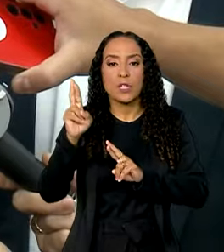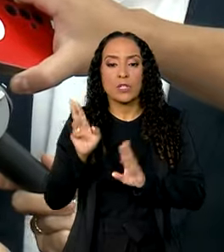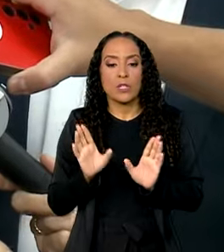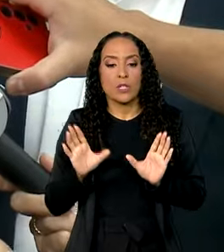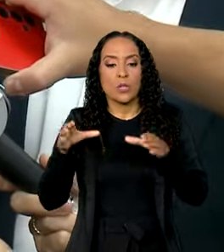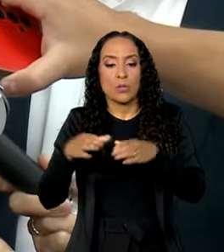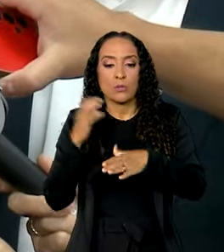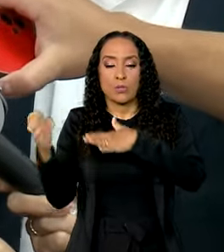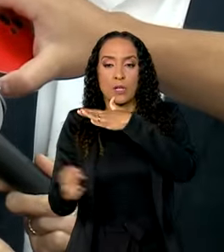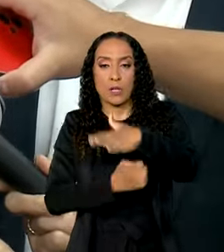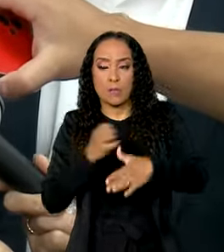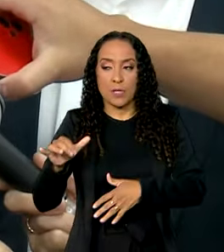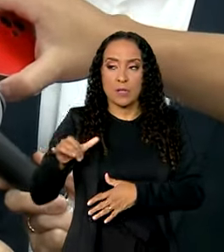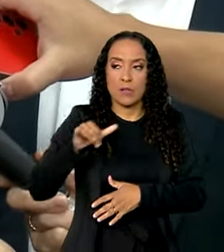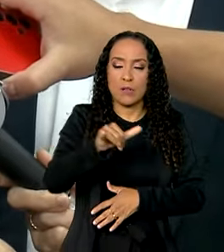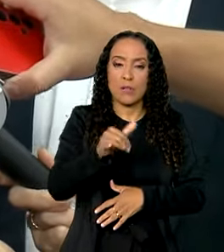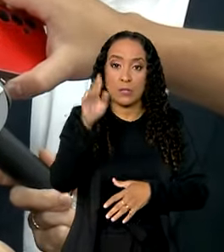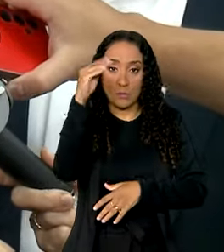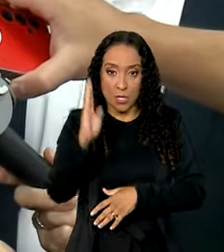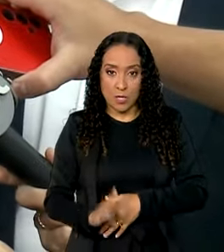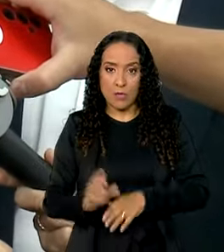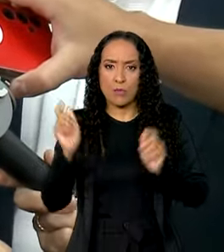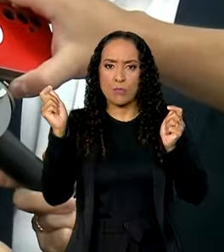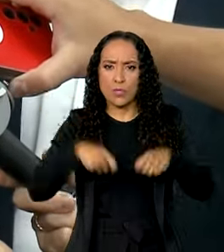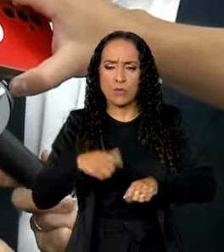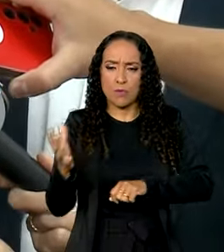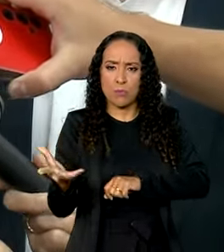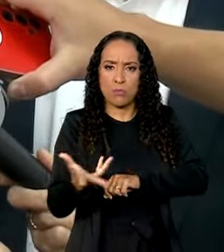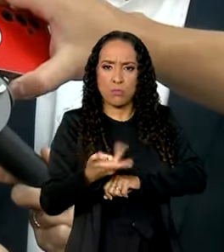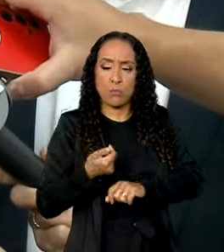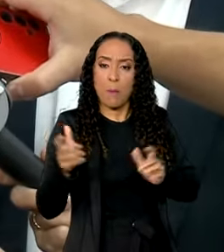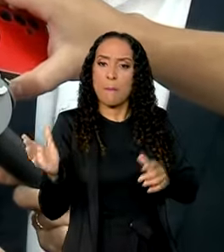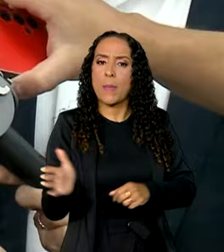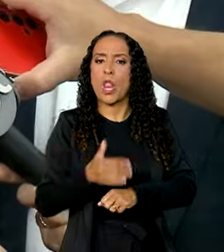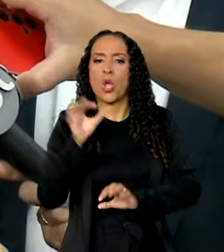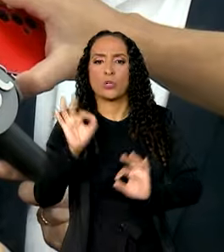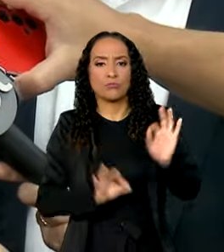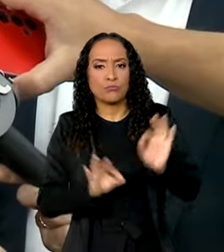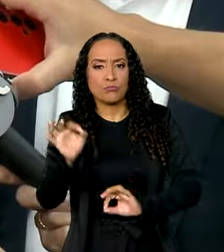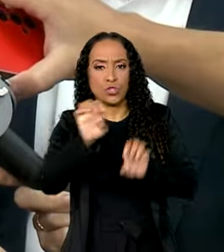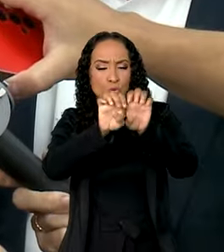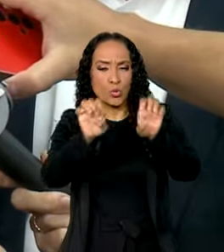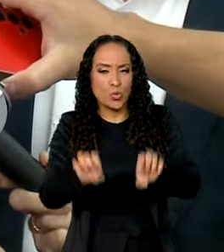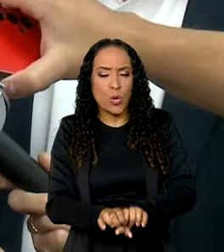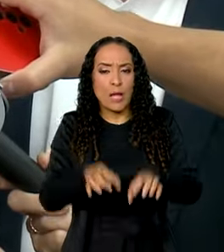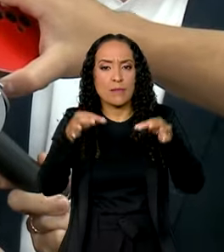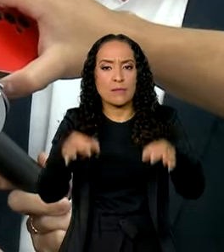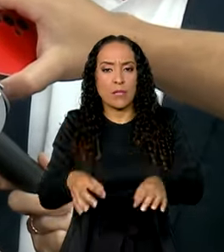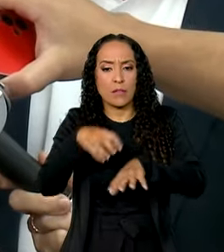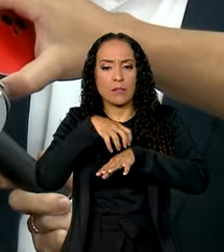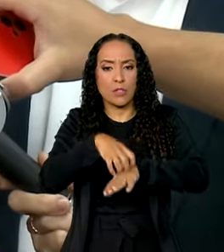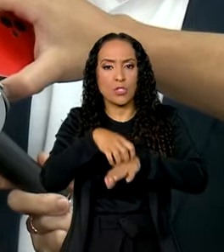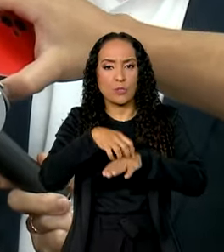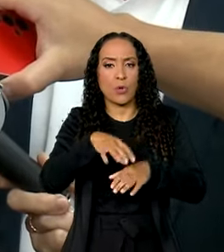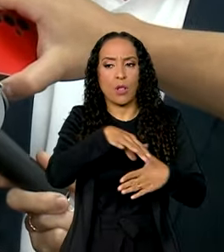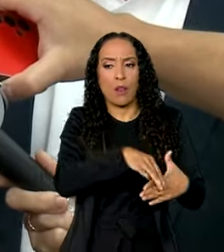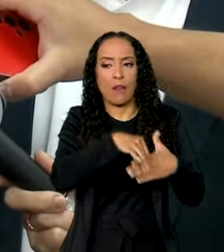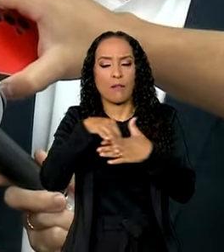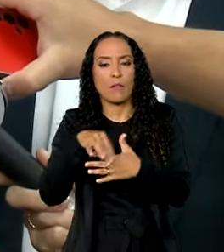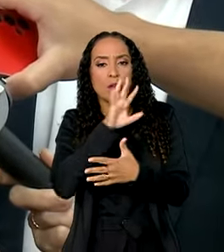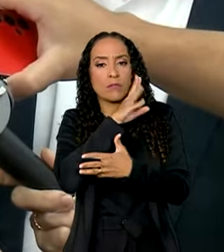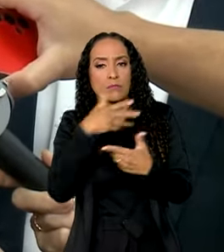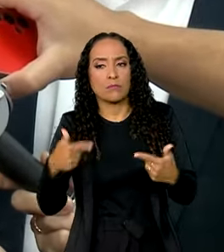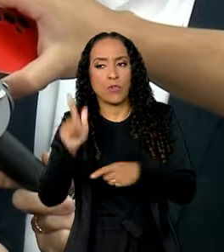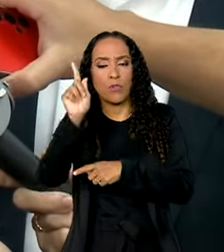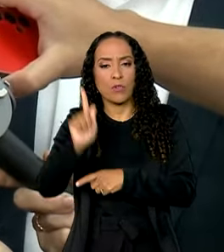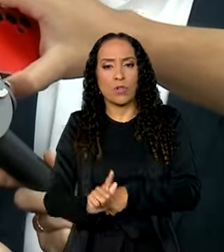aéreas brasileiras possam cada vez mais se qualificar, se preparar, estruturar o transporte animal com governança,